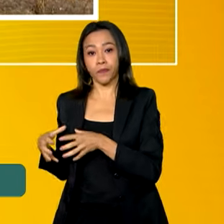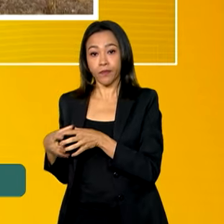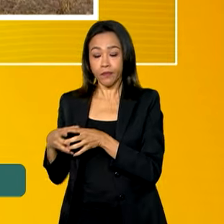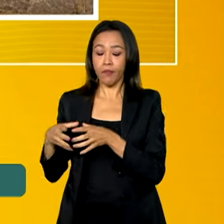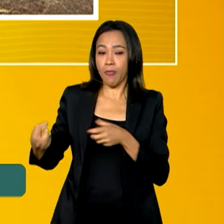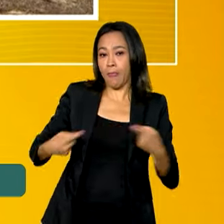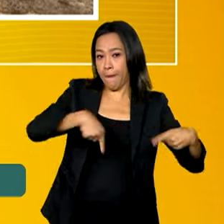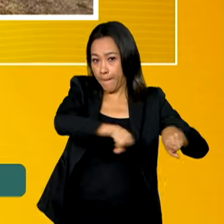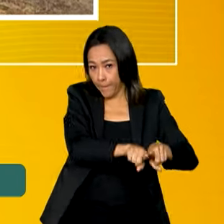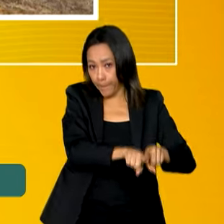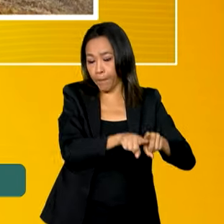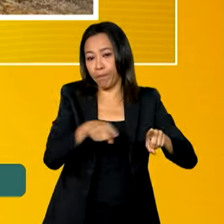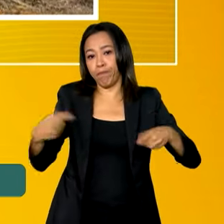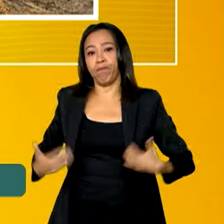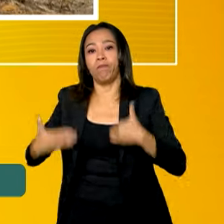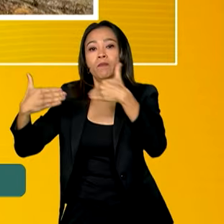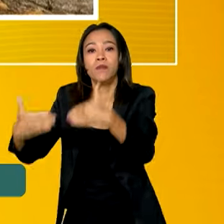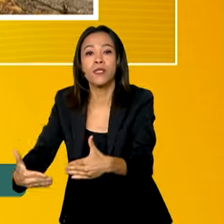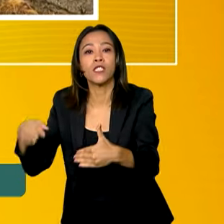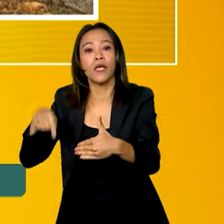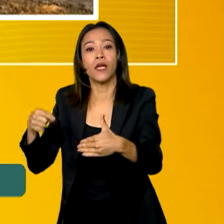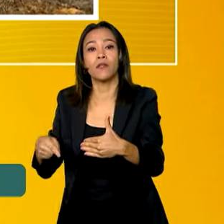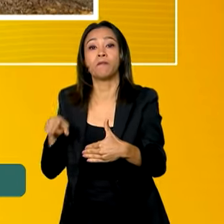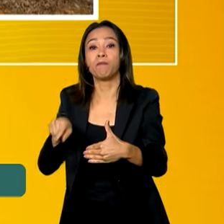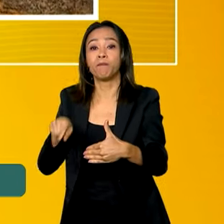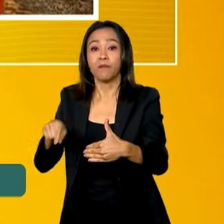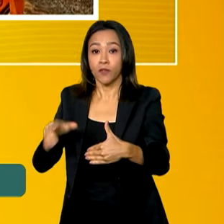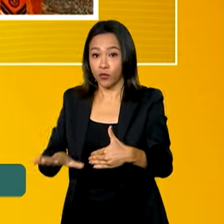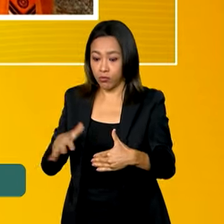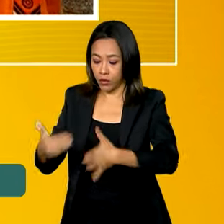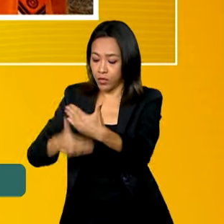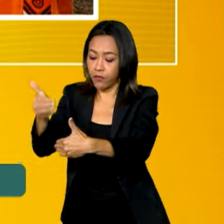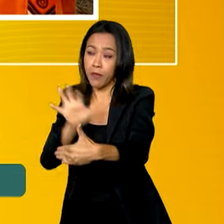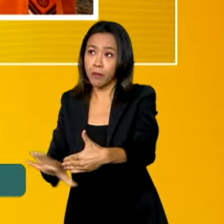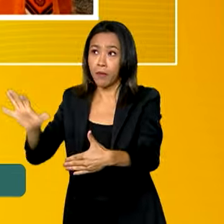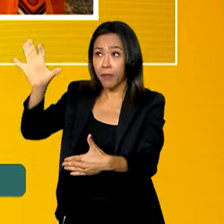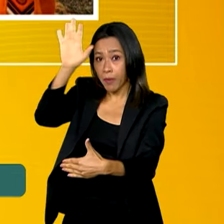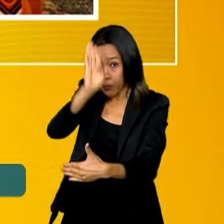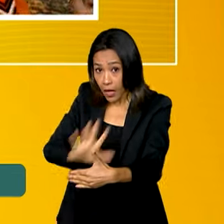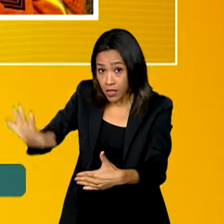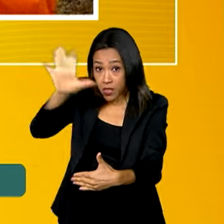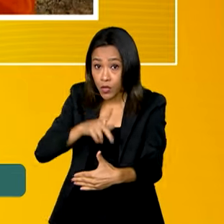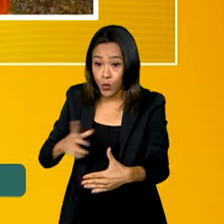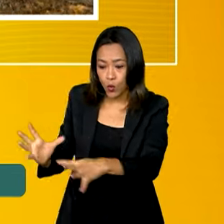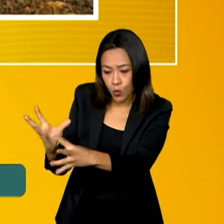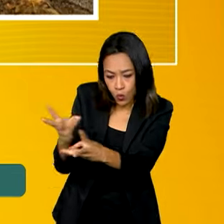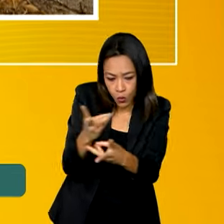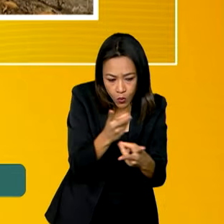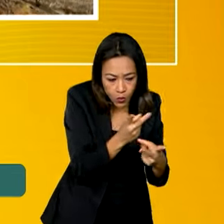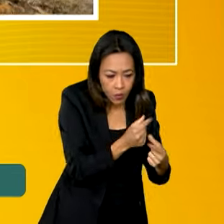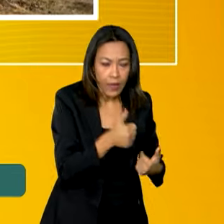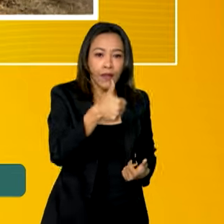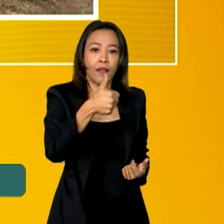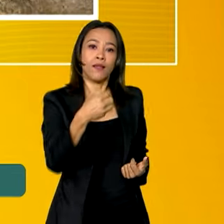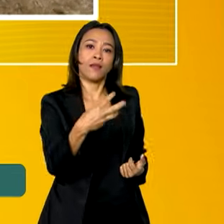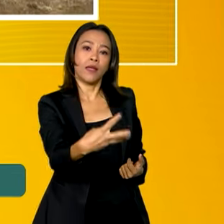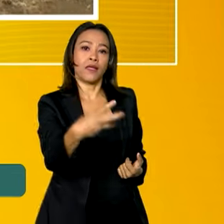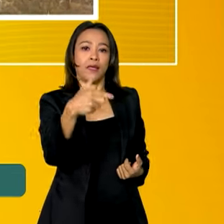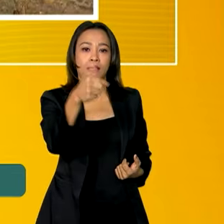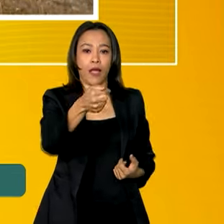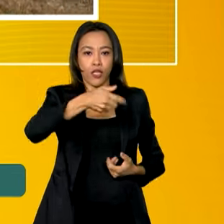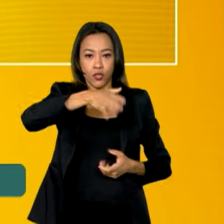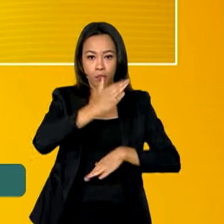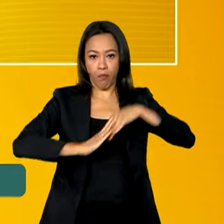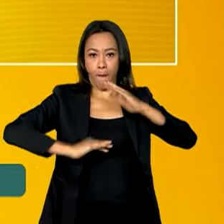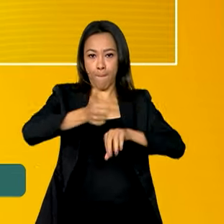parceria com o Ministério da Integração e Desenvolvimento Regional, inclui 37 bombeiros da Força Nacional e